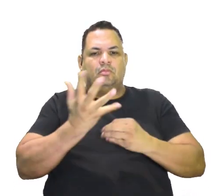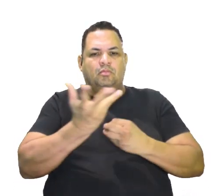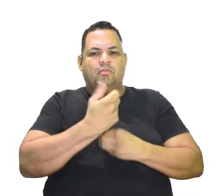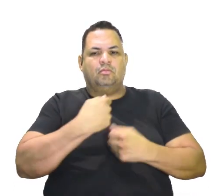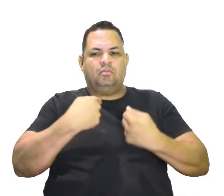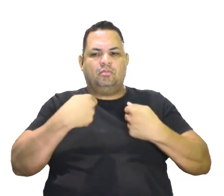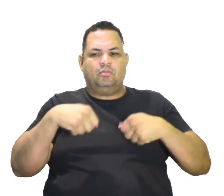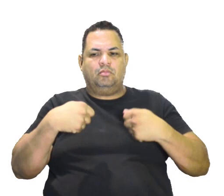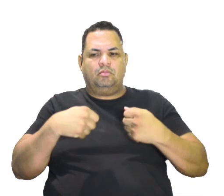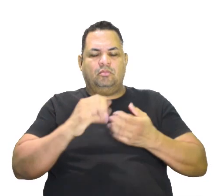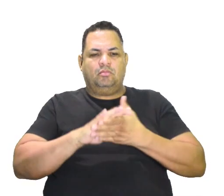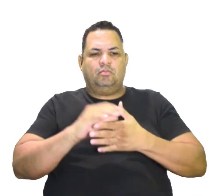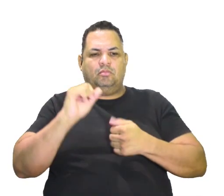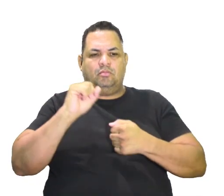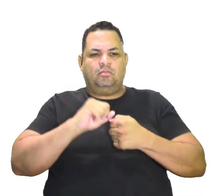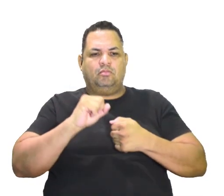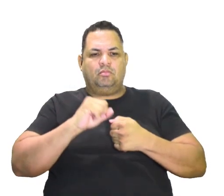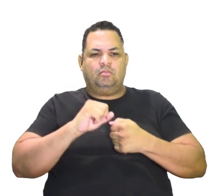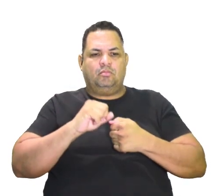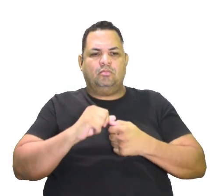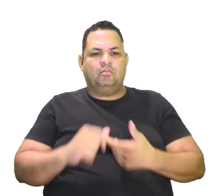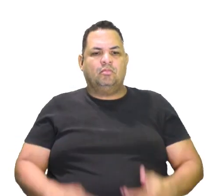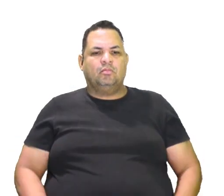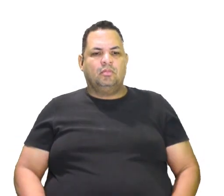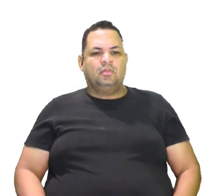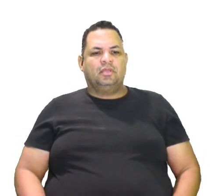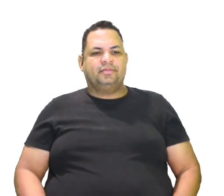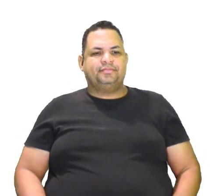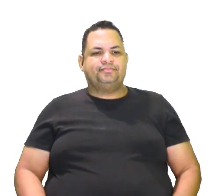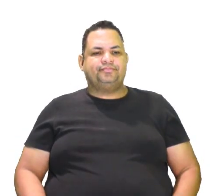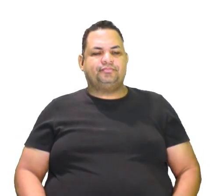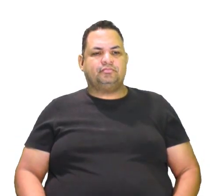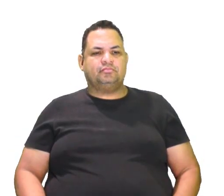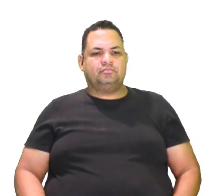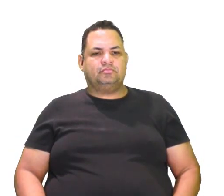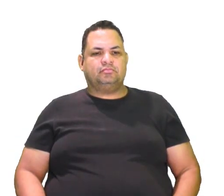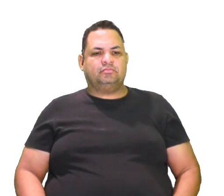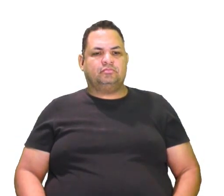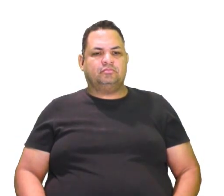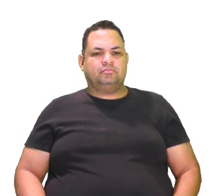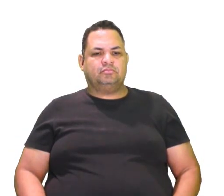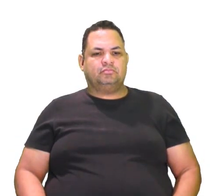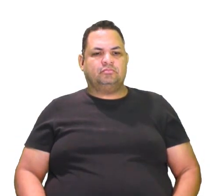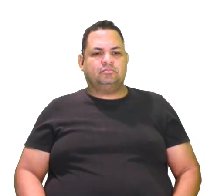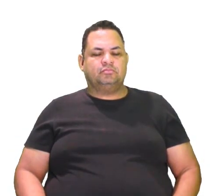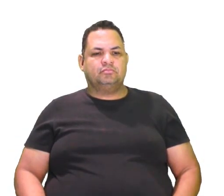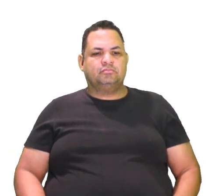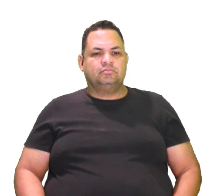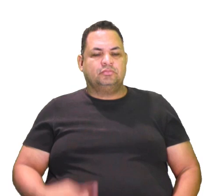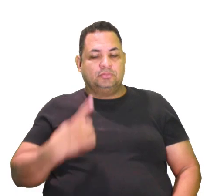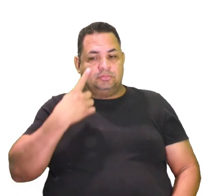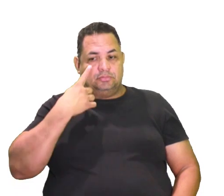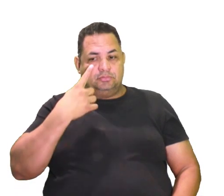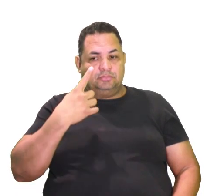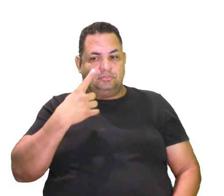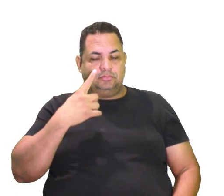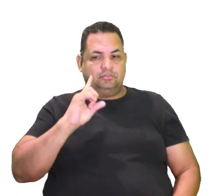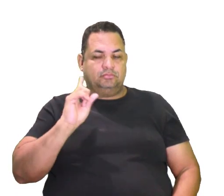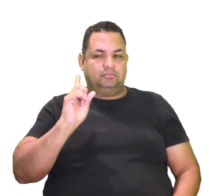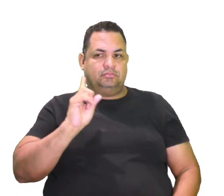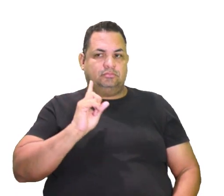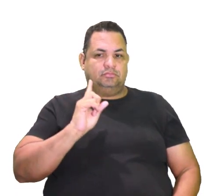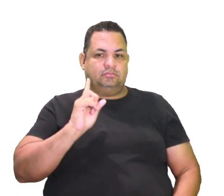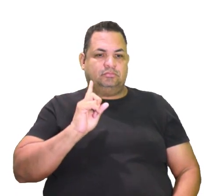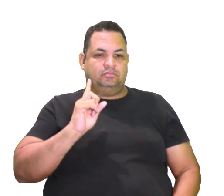entre essas afirmações aqui, tem alguma ou um, sei lá, você que vai julgar aí que não